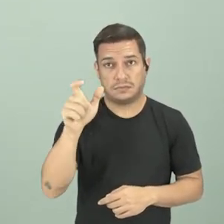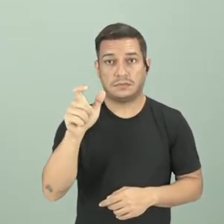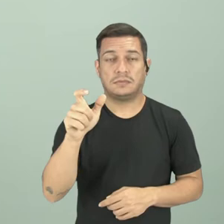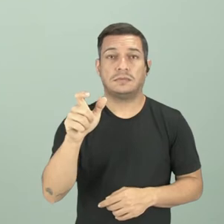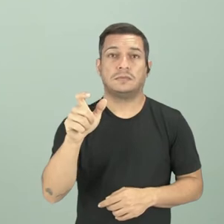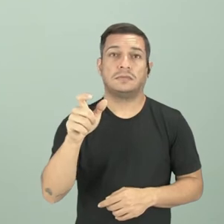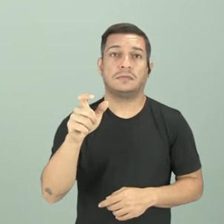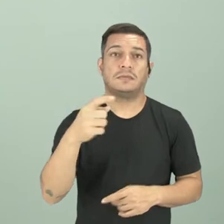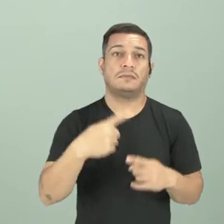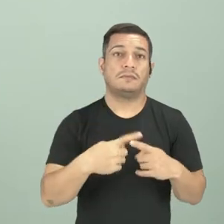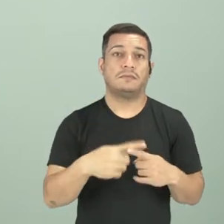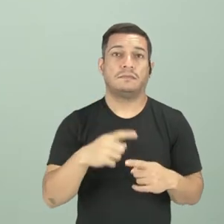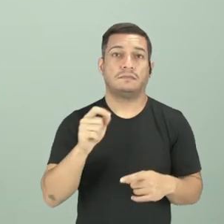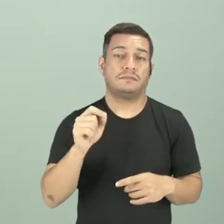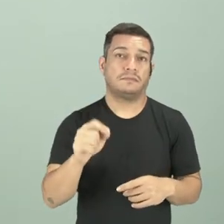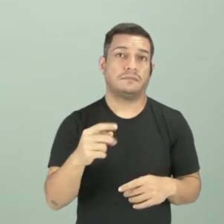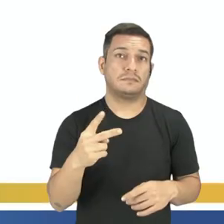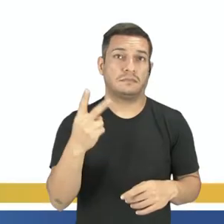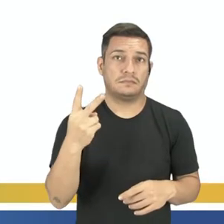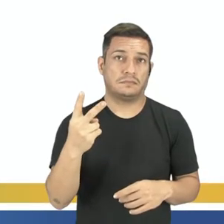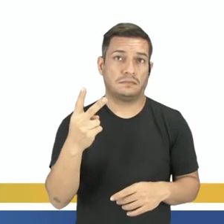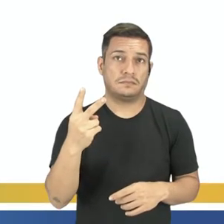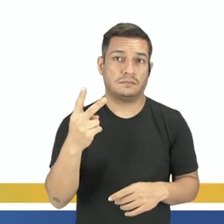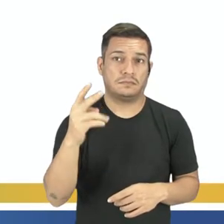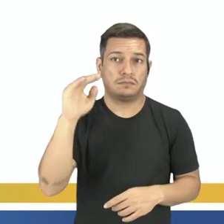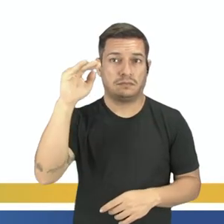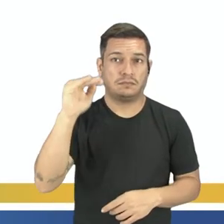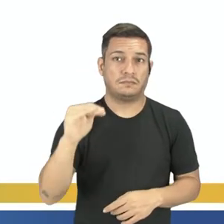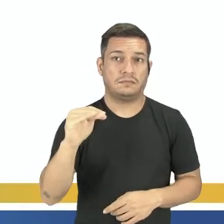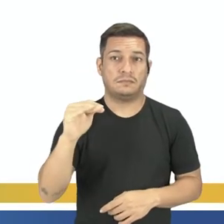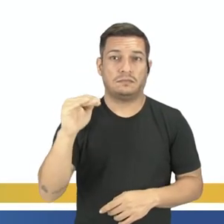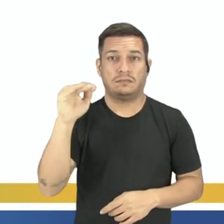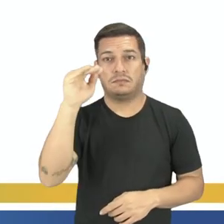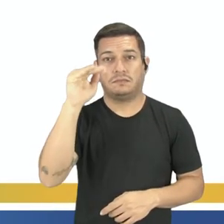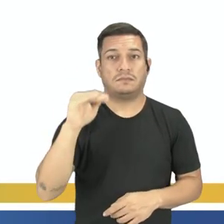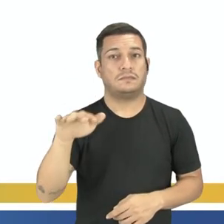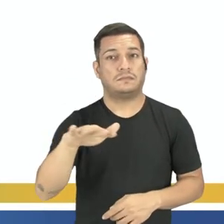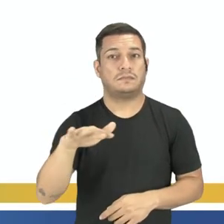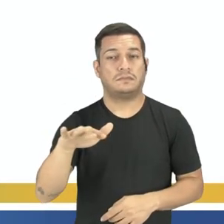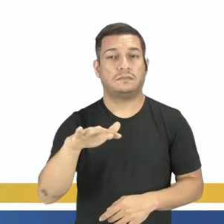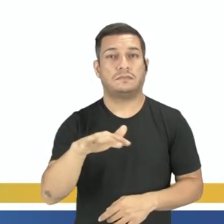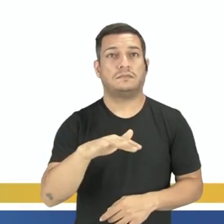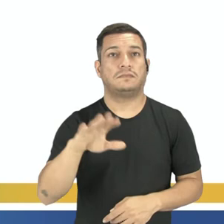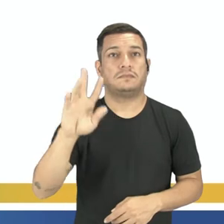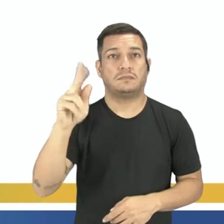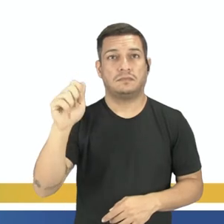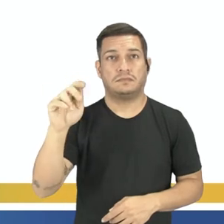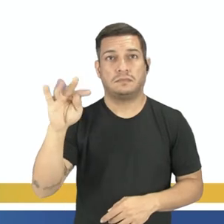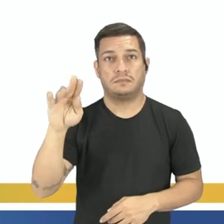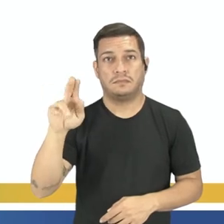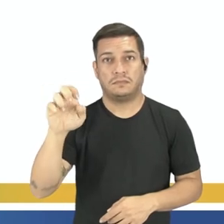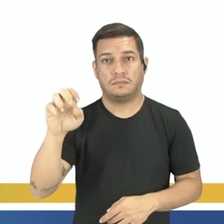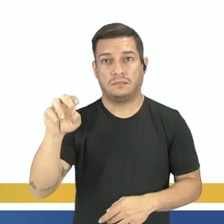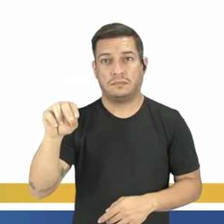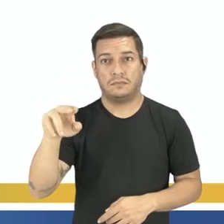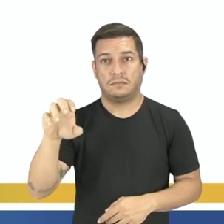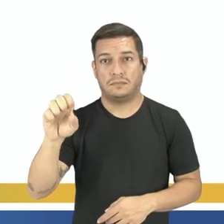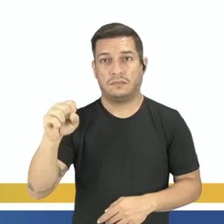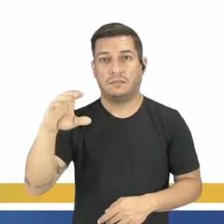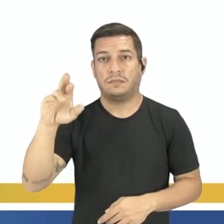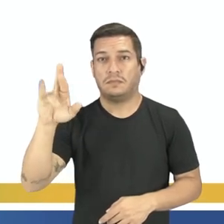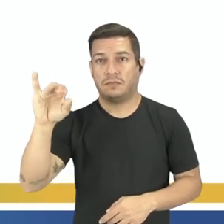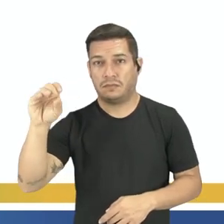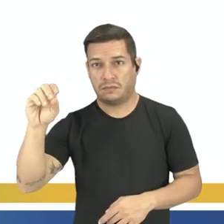atenção, porque essas duas camadas estão aí no topo da sociedade, tanto os chapitones como os crioulos, vão gerar aí